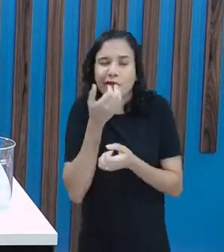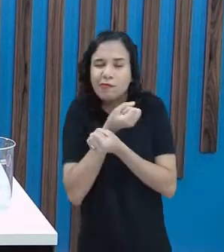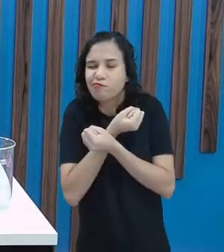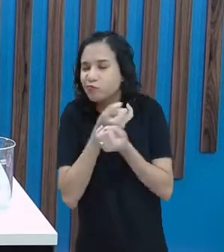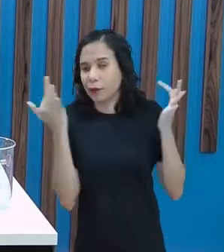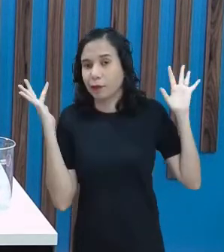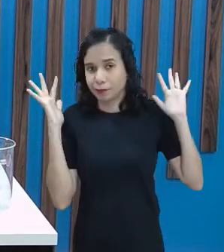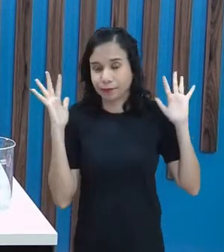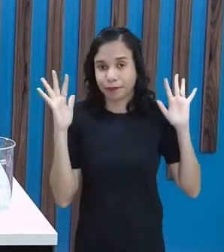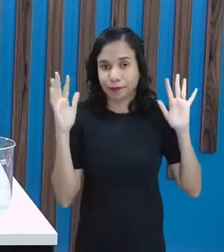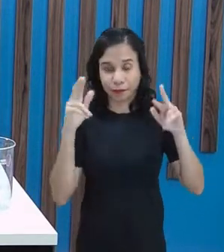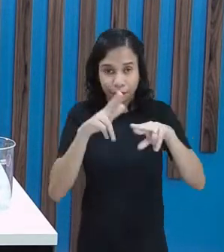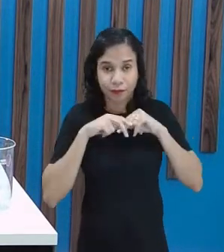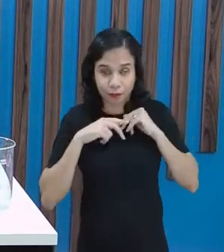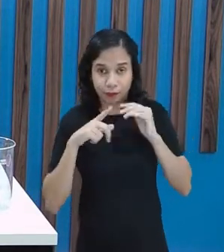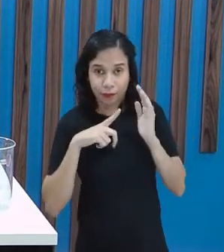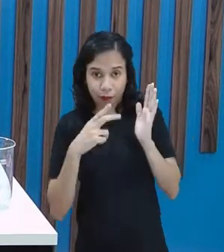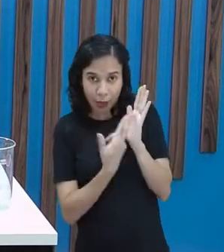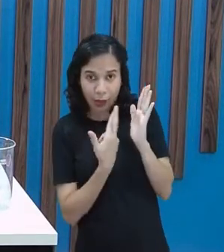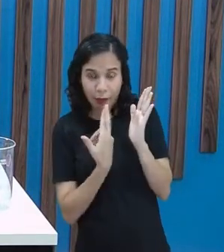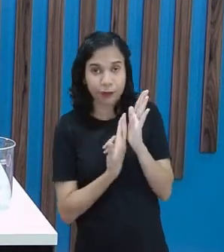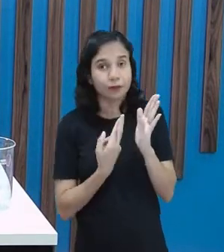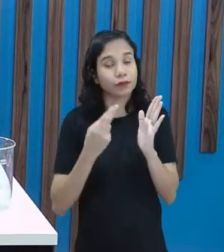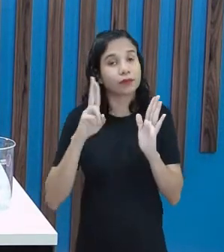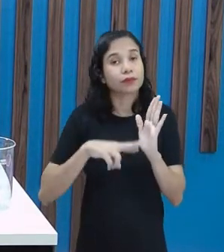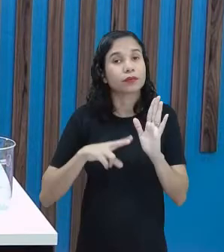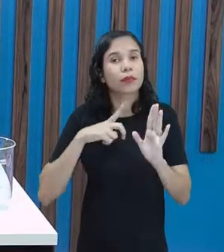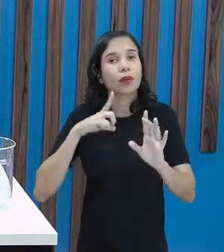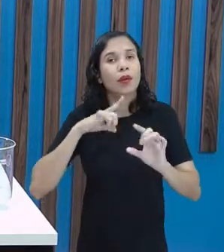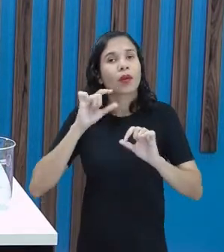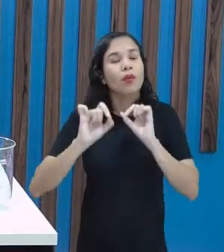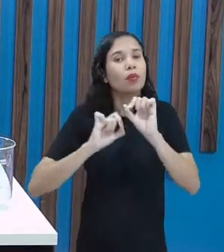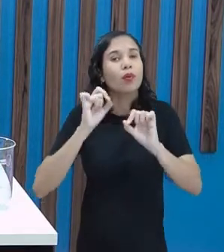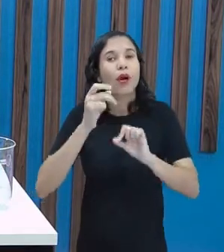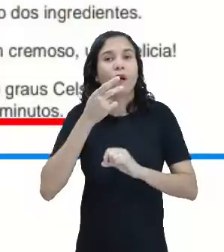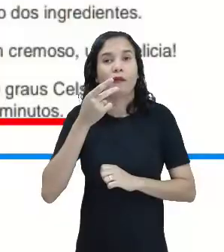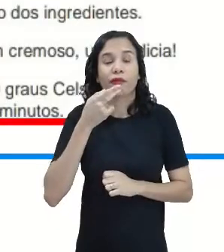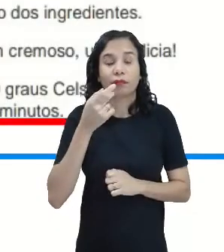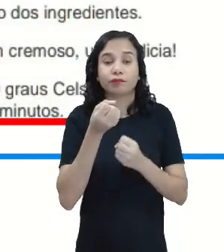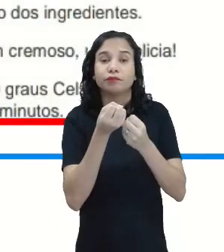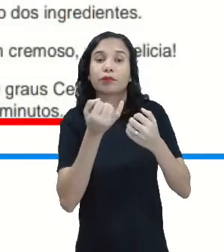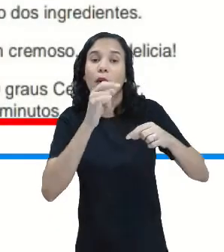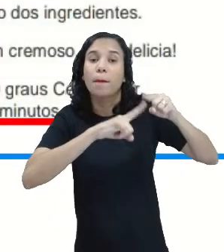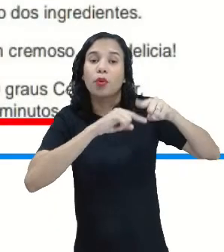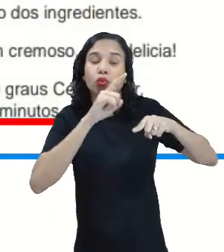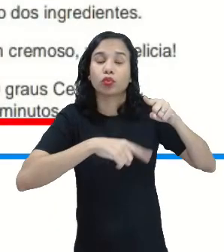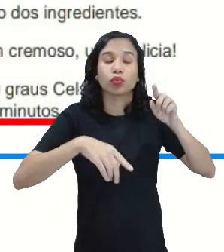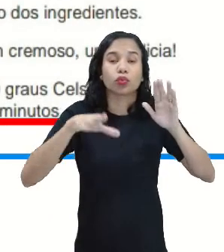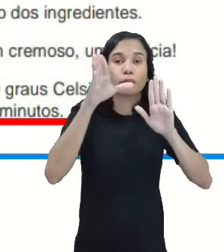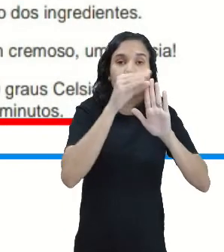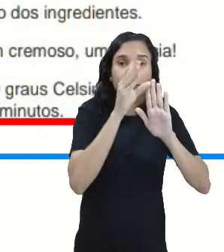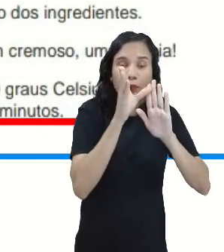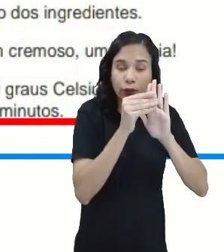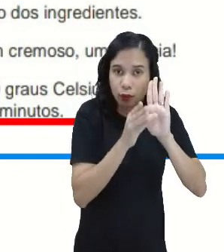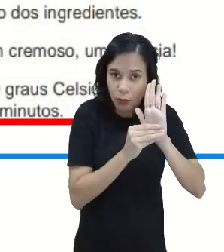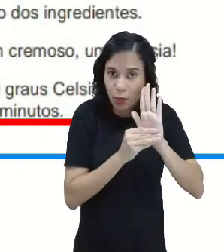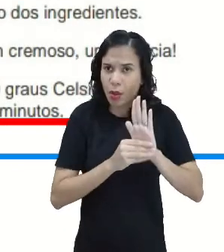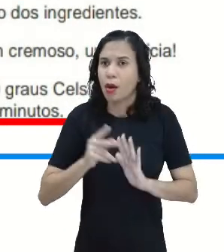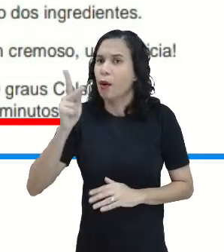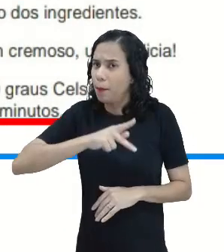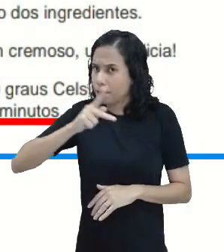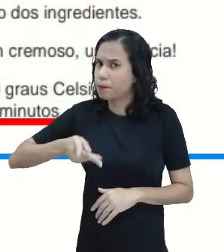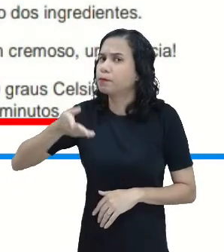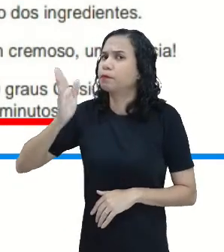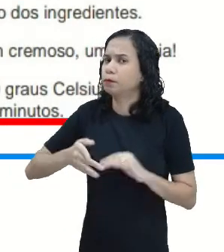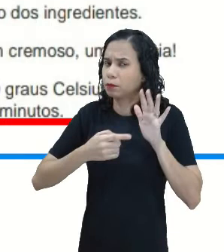o que for. E na receita, ela vem dizendo os ingredientes, inclusive a professora Casey já